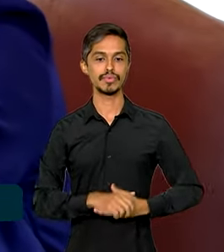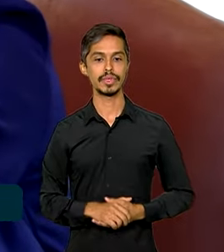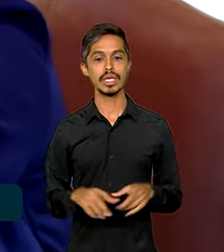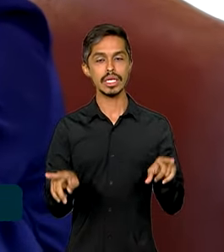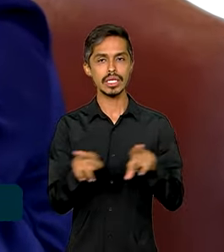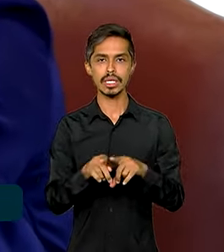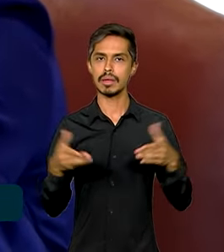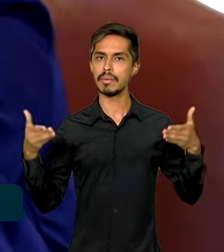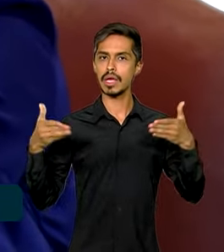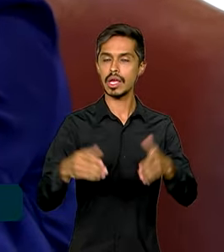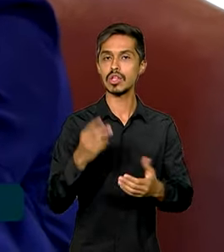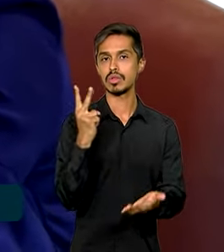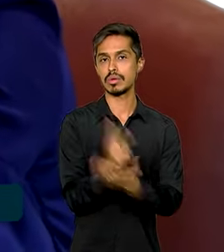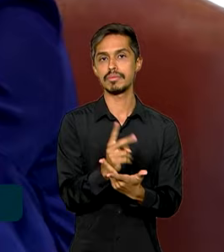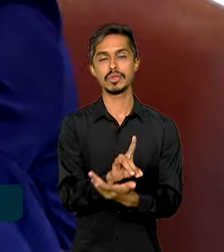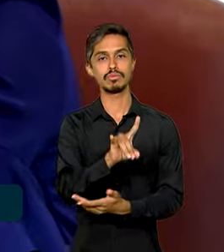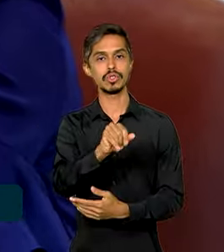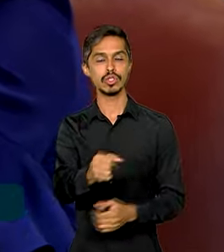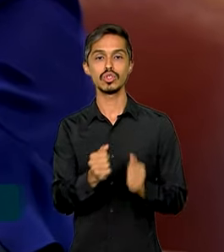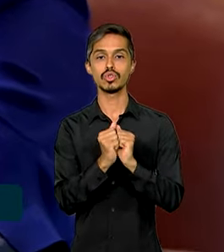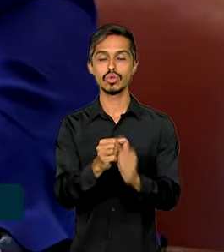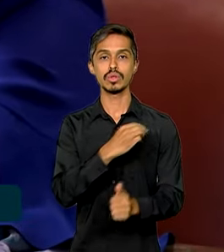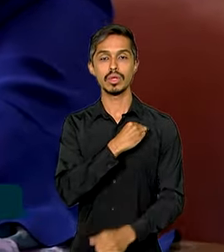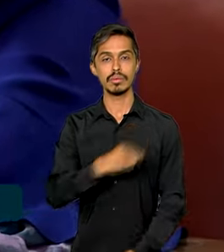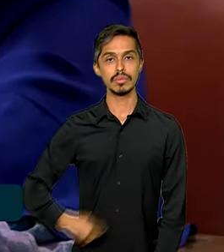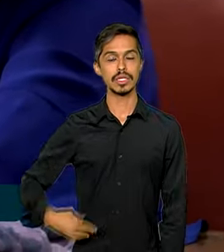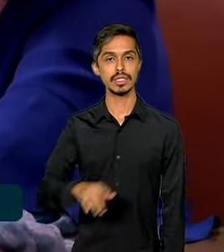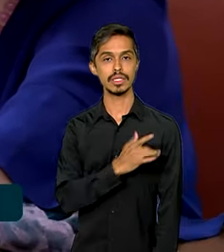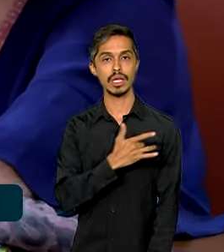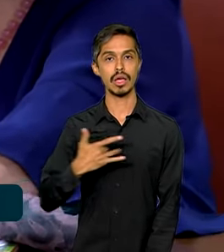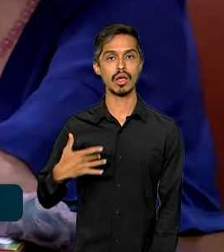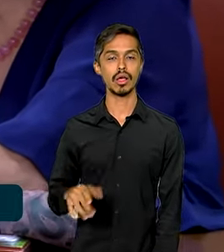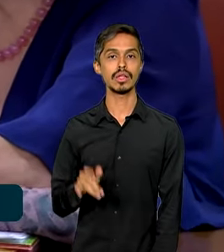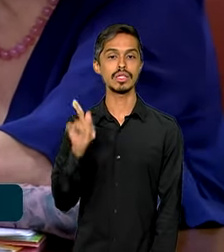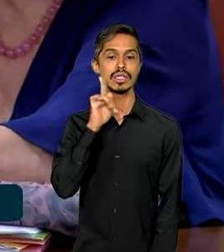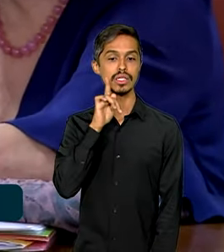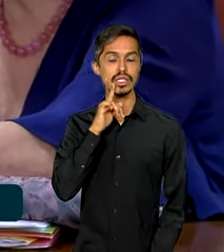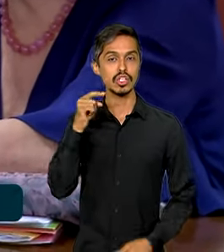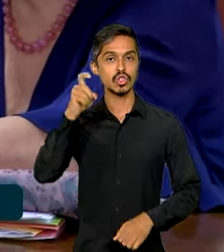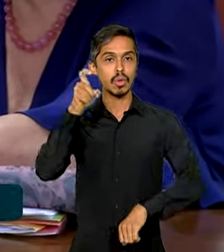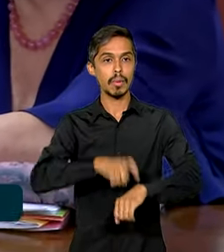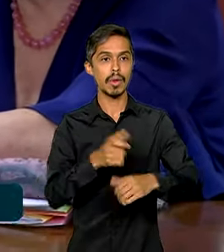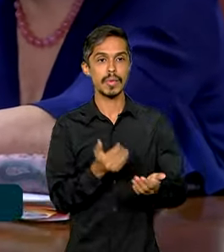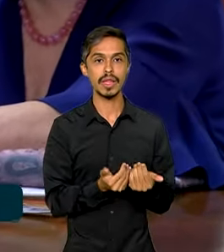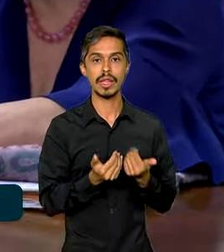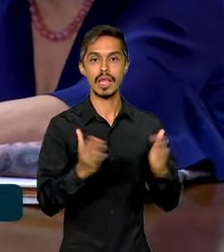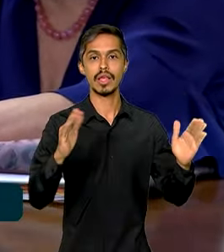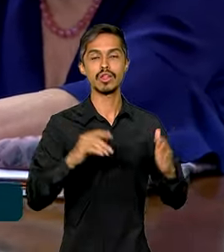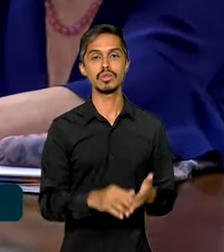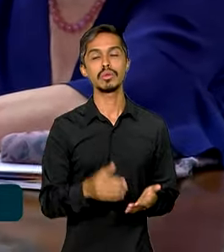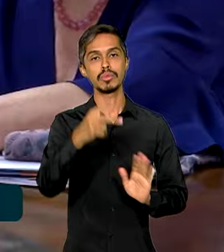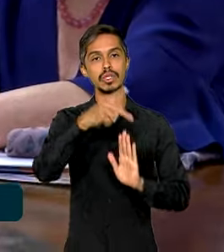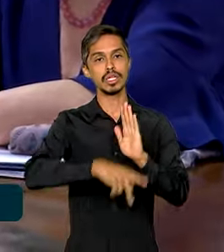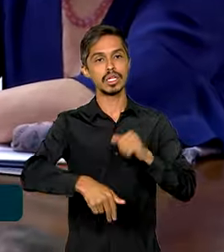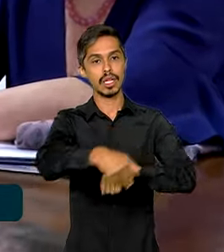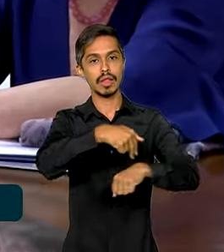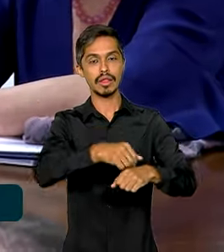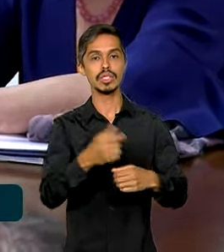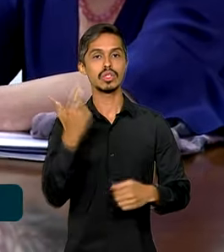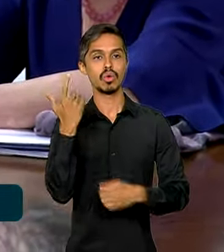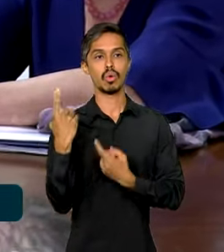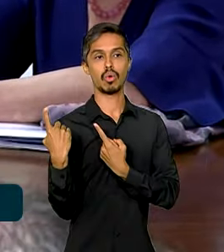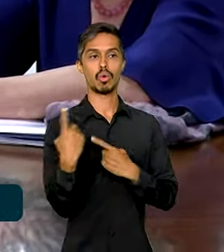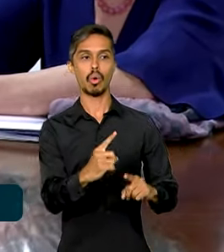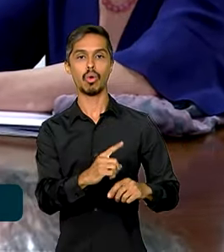de participar, no mesmo dia, com a ministra da Saúde do lançamento do Programa Nacional para a Eliminação